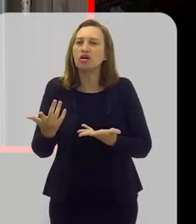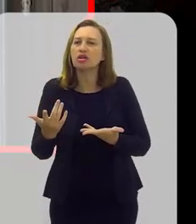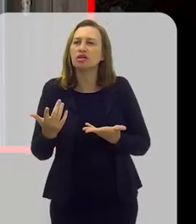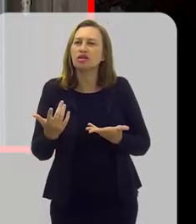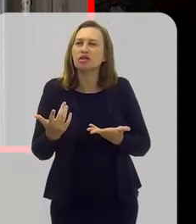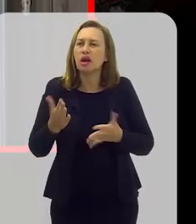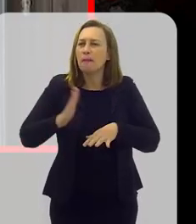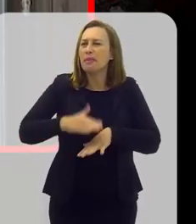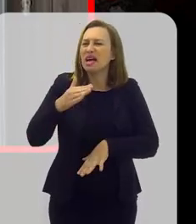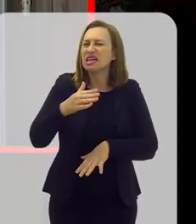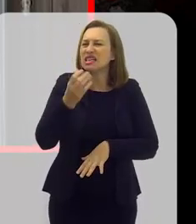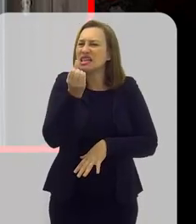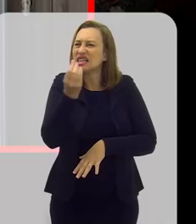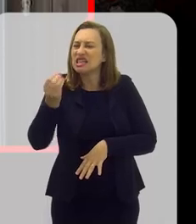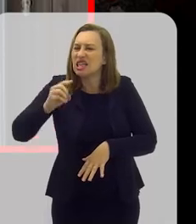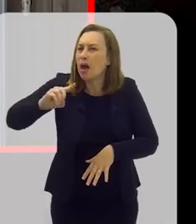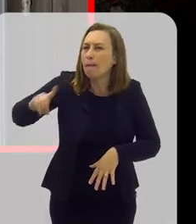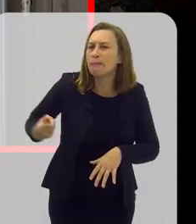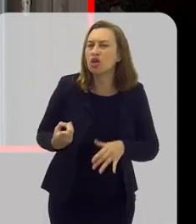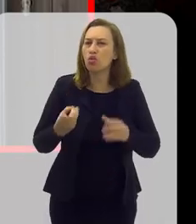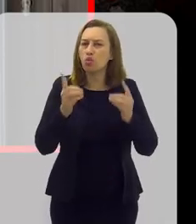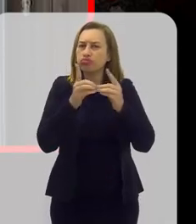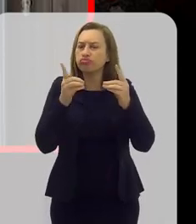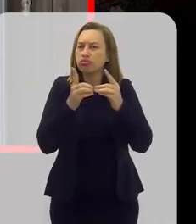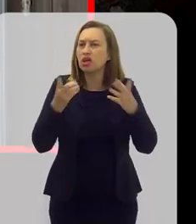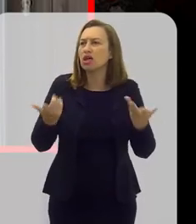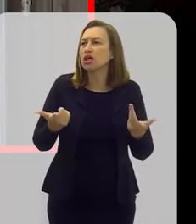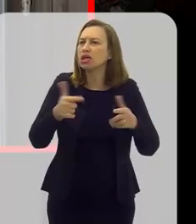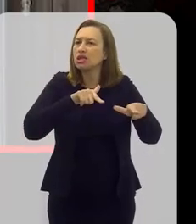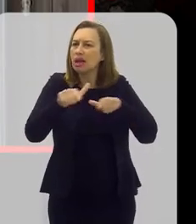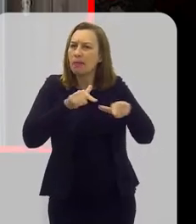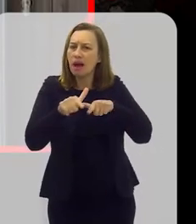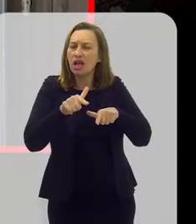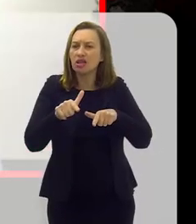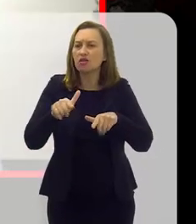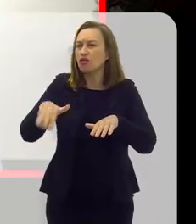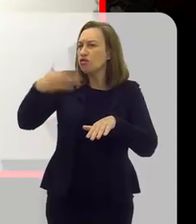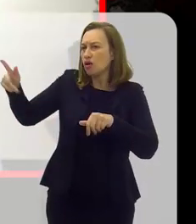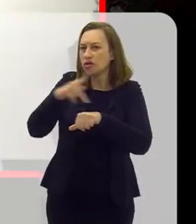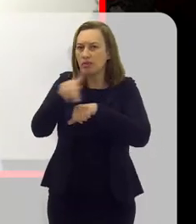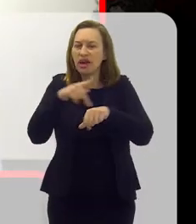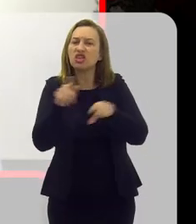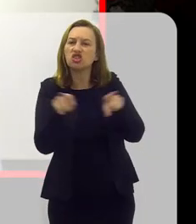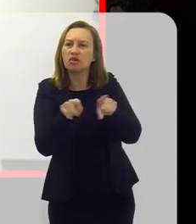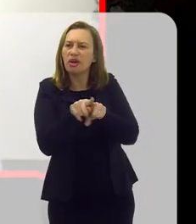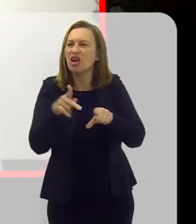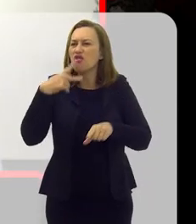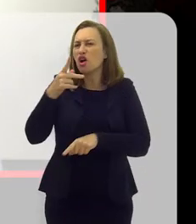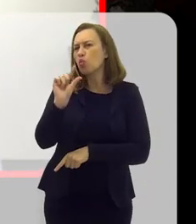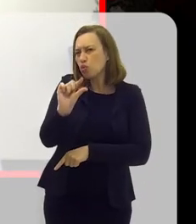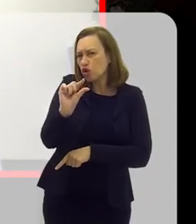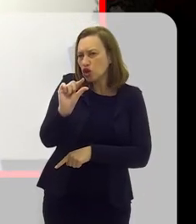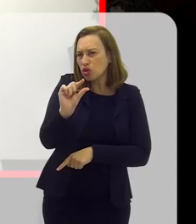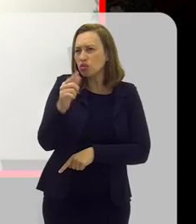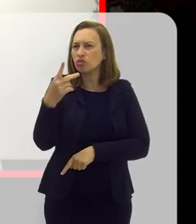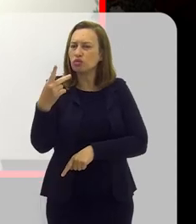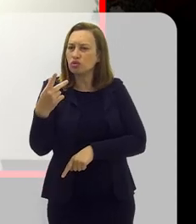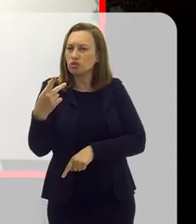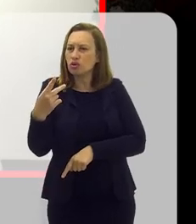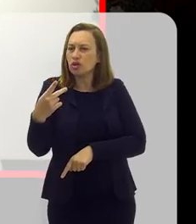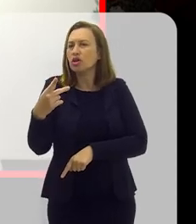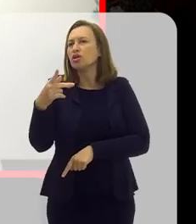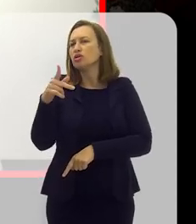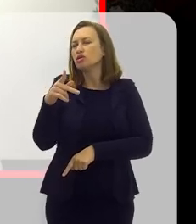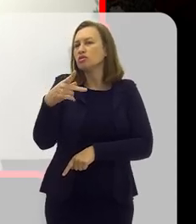de 60 mil atendimentos aqui no Brasil, é uma ONG também que trabalha no exterior também, não é isso? Fala um pouquinho sobre a Por um